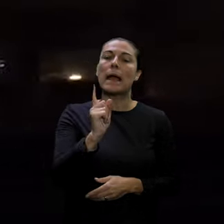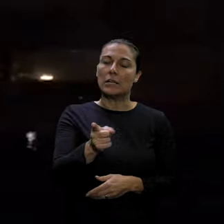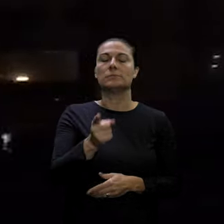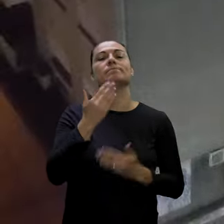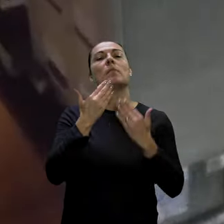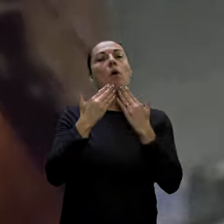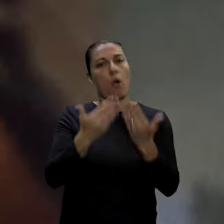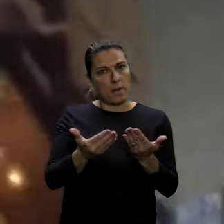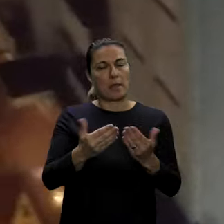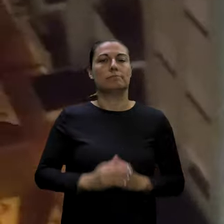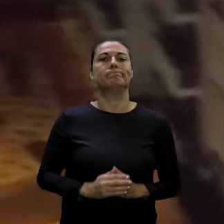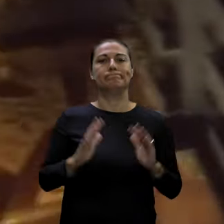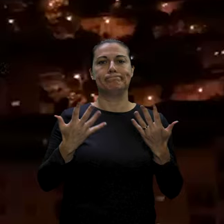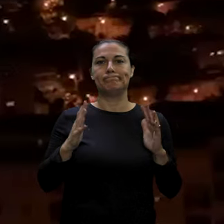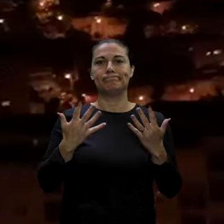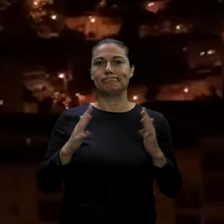obrigado.